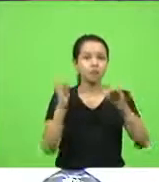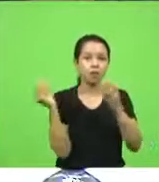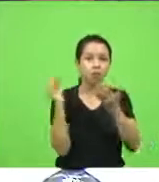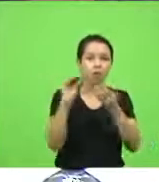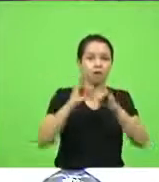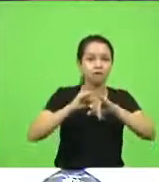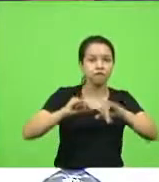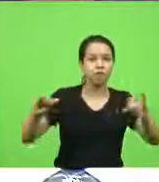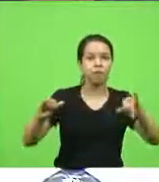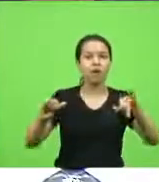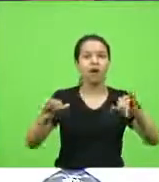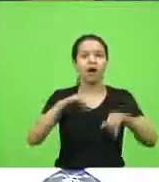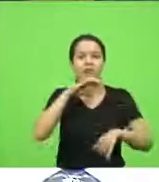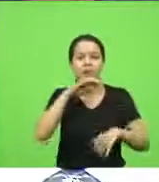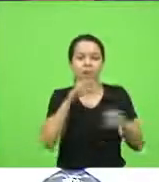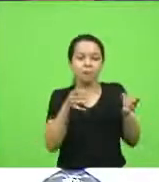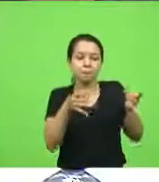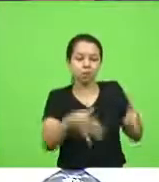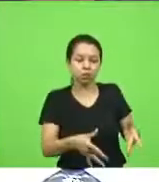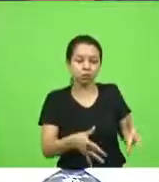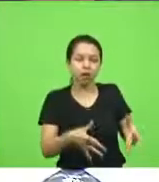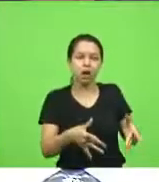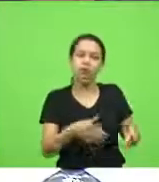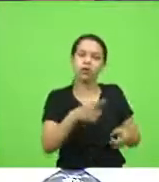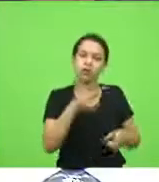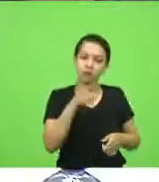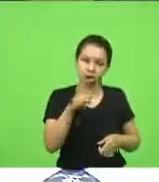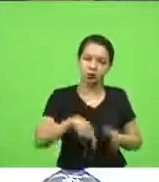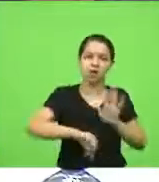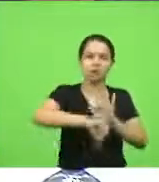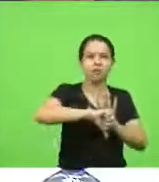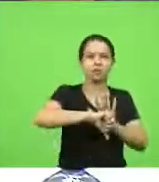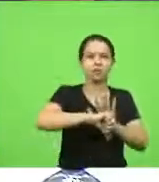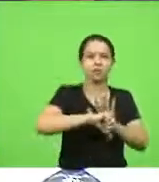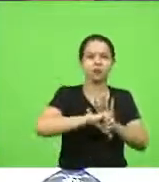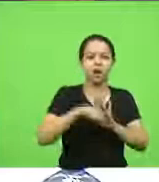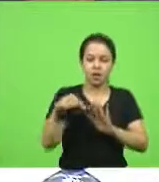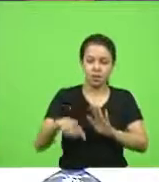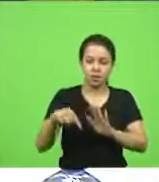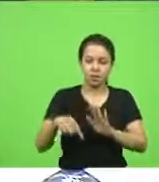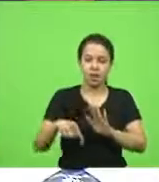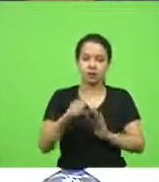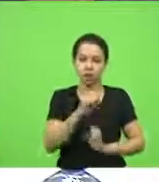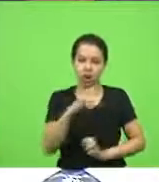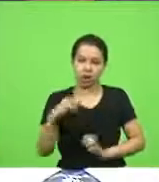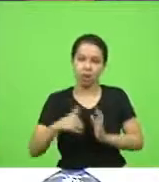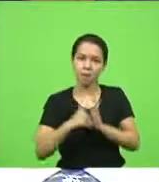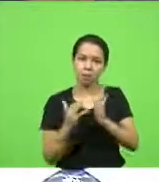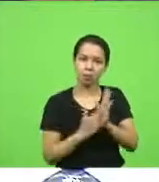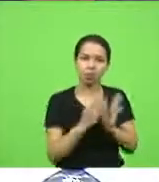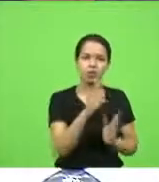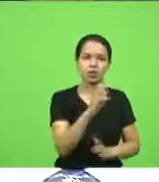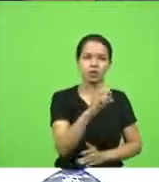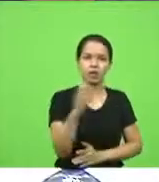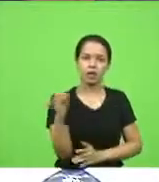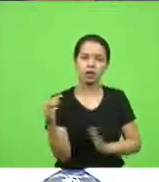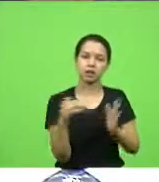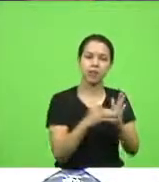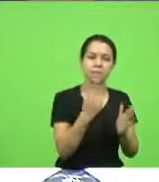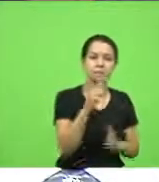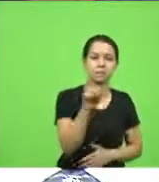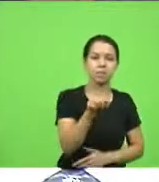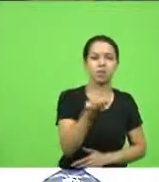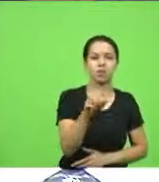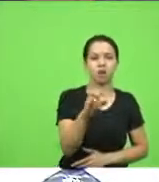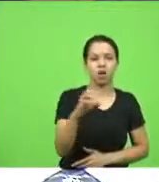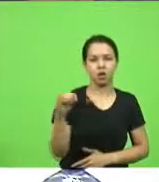crime, tem multa em Santa Catarina de R$ a R$ para que a possa fazer valer. A impunidade é a